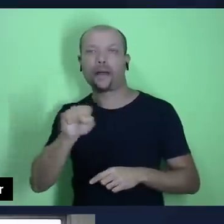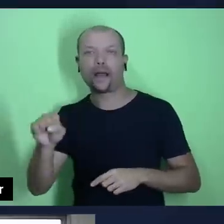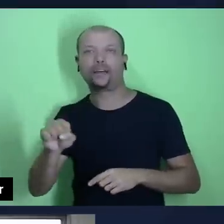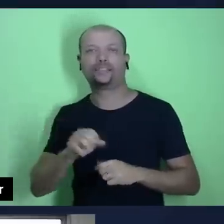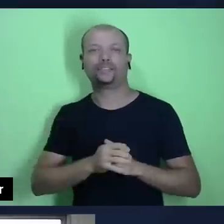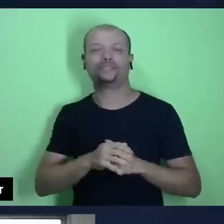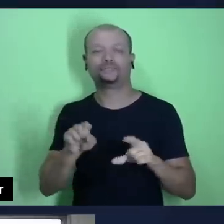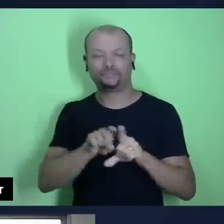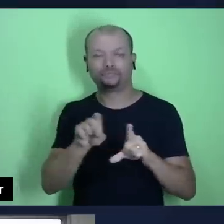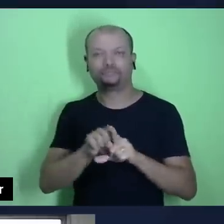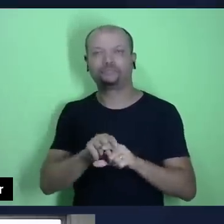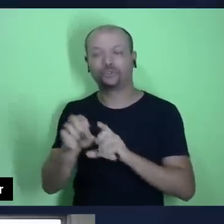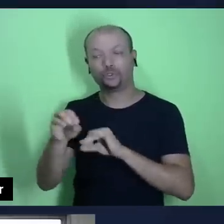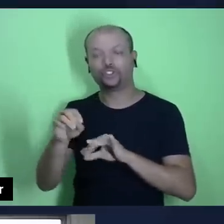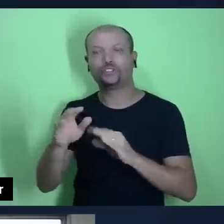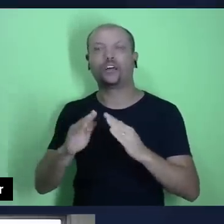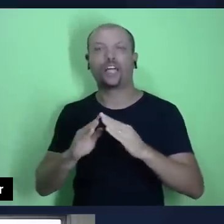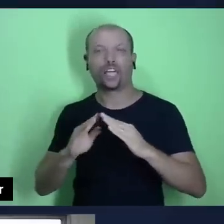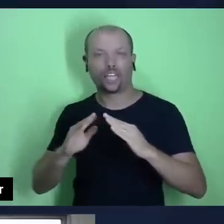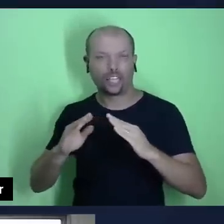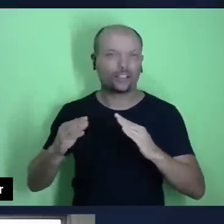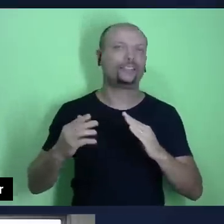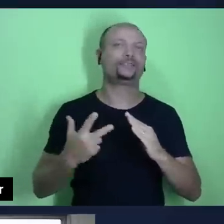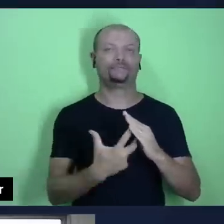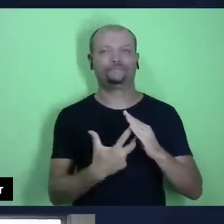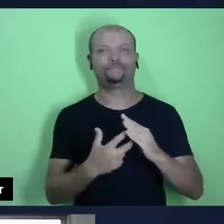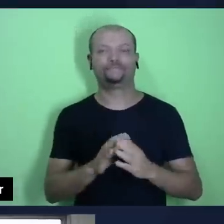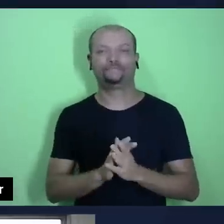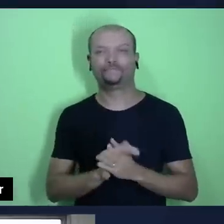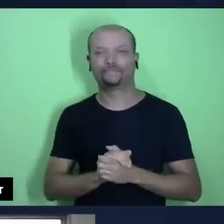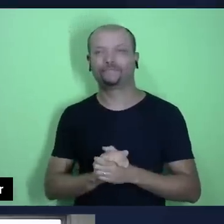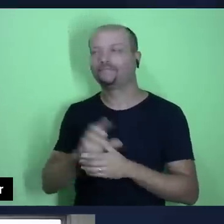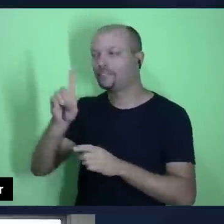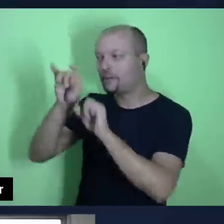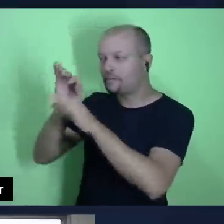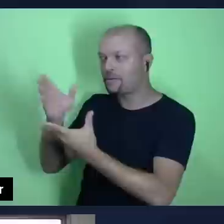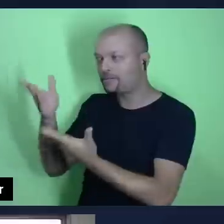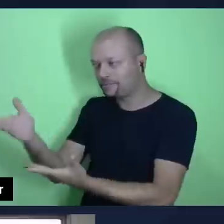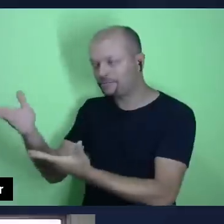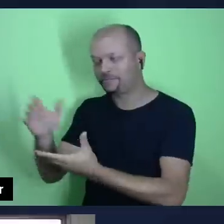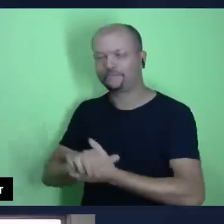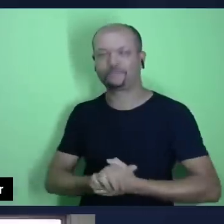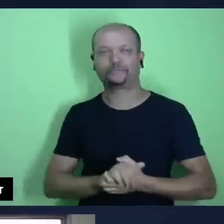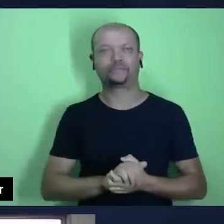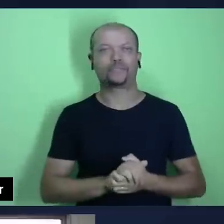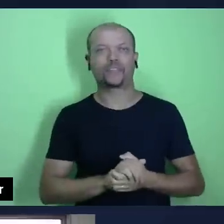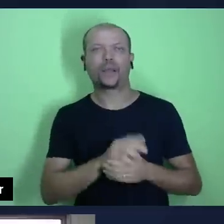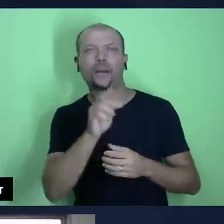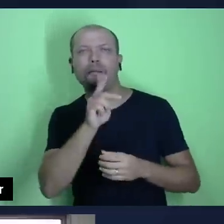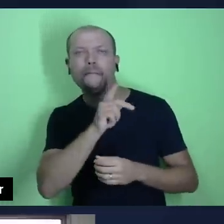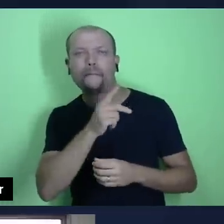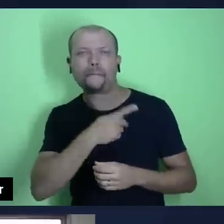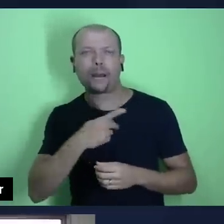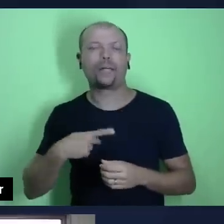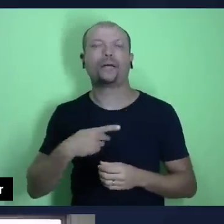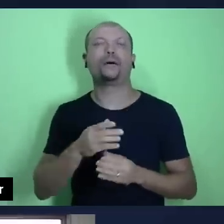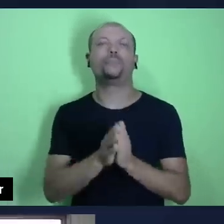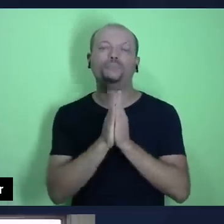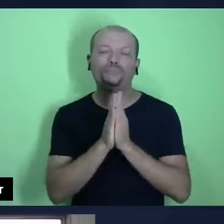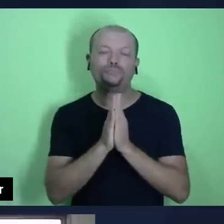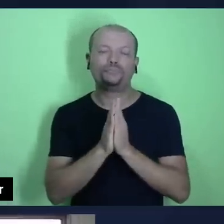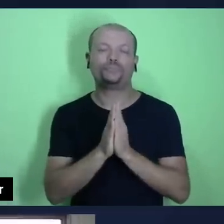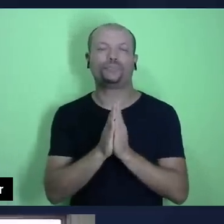Educação Adventista. Que Deus abençoe você, professor Vilmar. Pastor Zinaldo, por gentileza, faça uma oração despedindo nesse momento